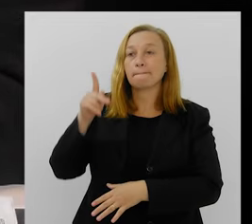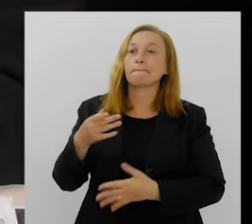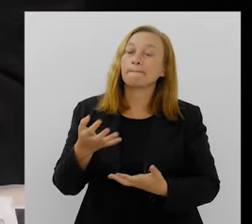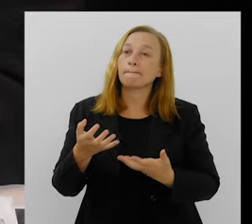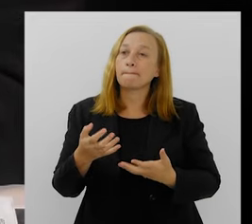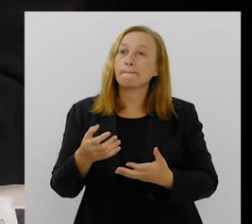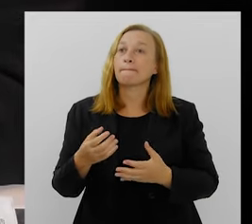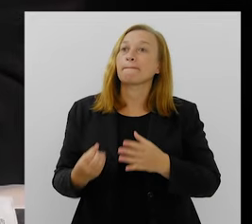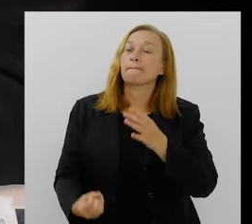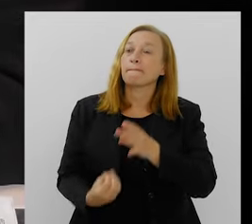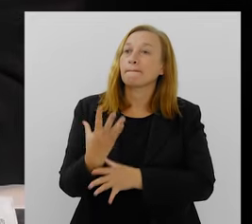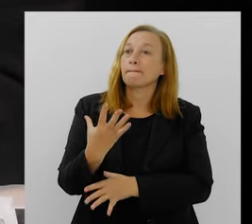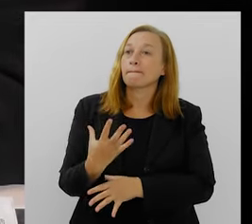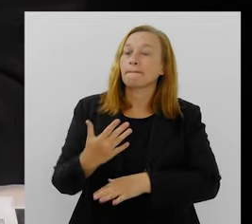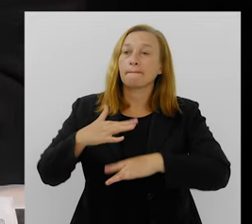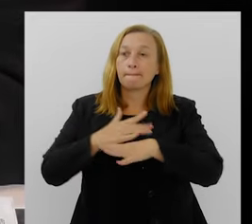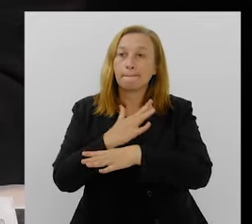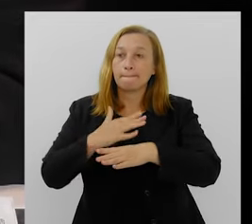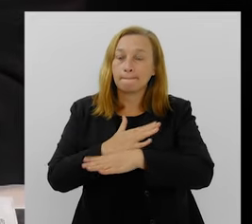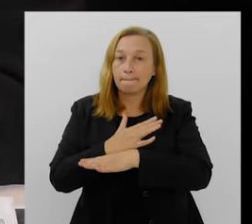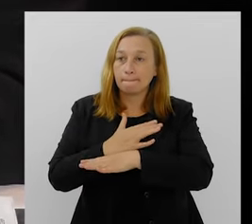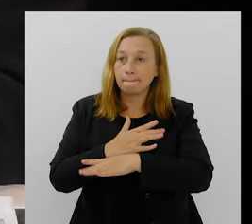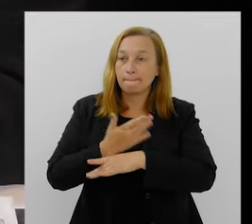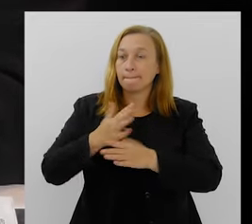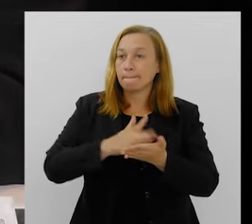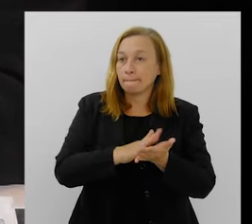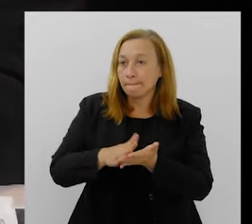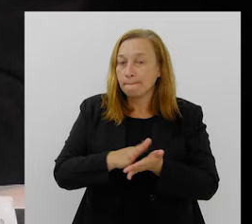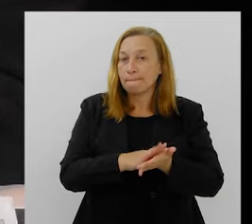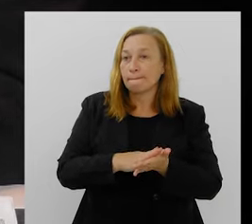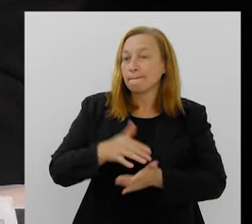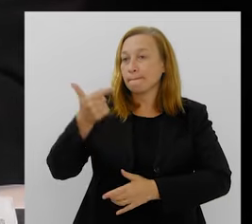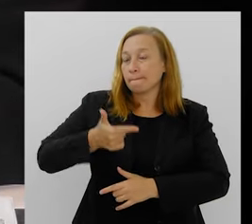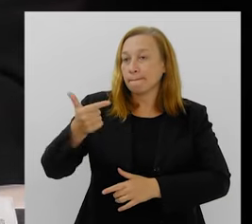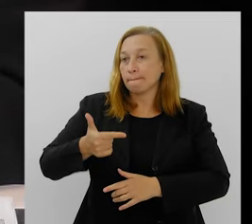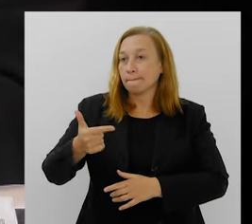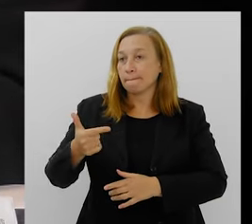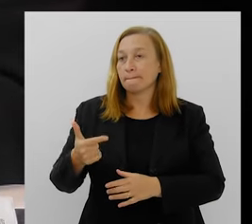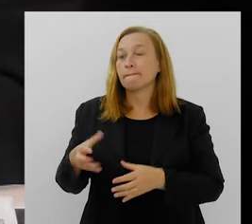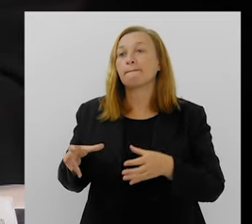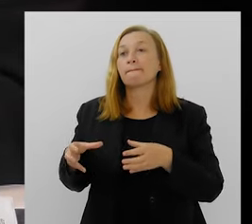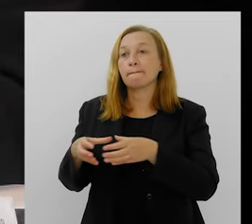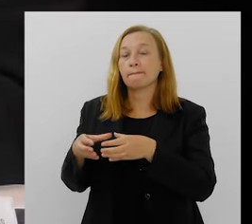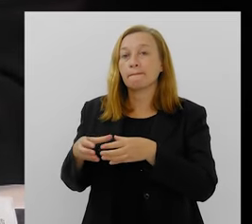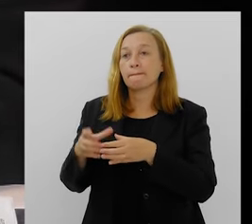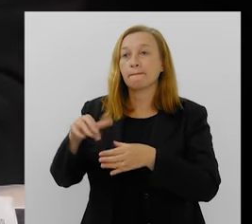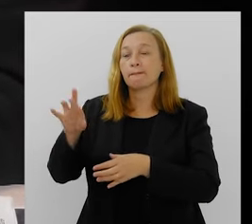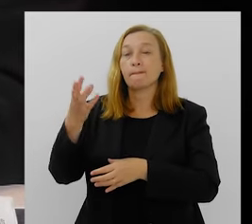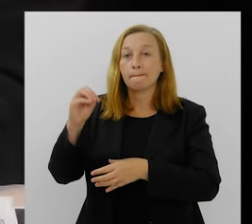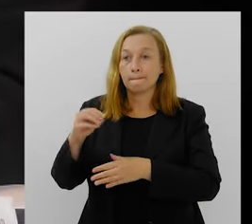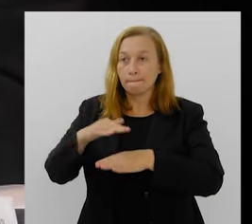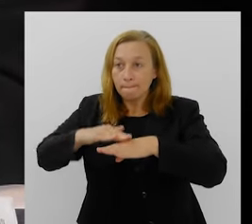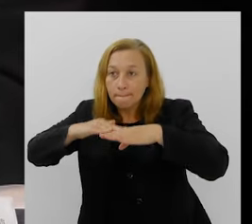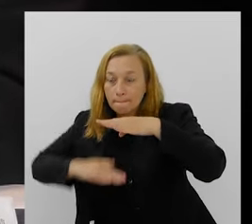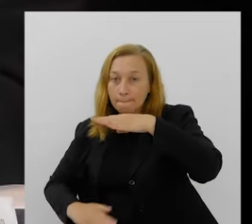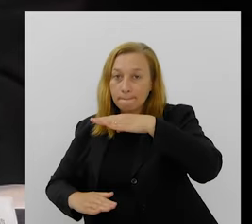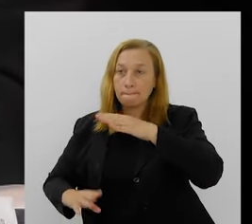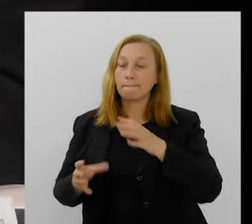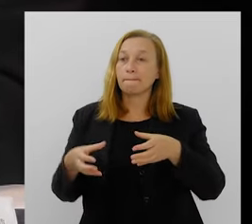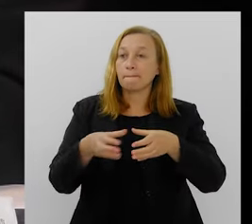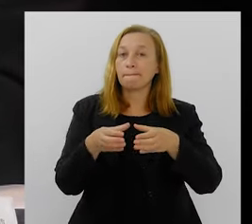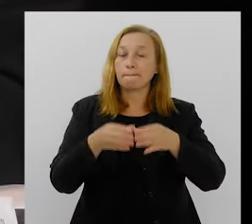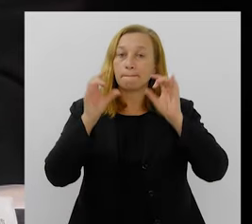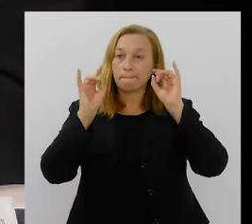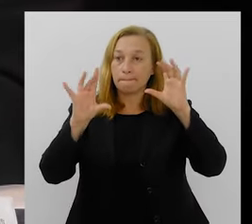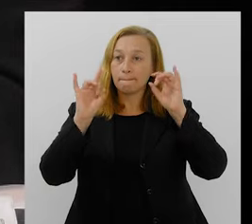pretende lançar a cidade do Samba 2 para as escolas da série ouro, que estão abaixo do grupo